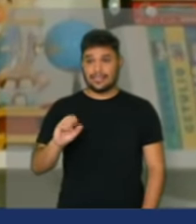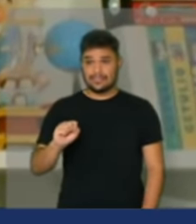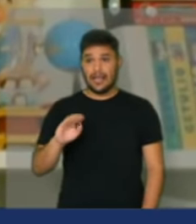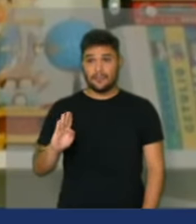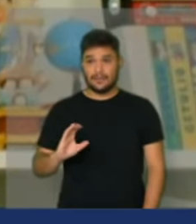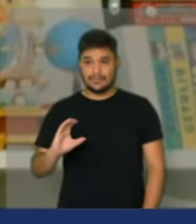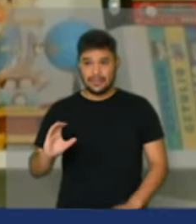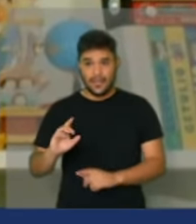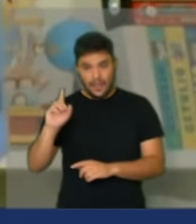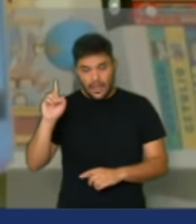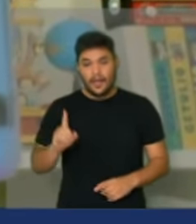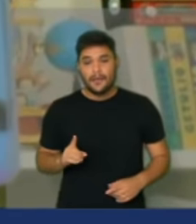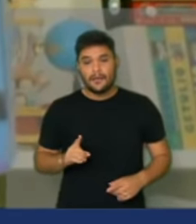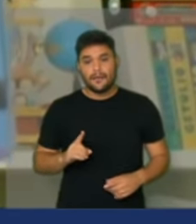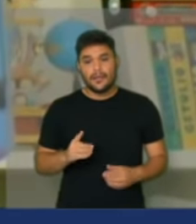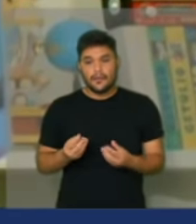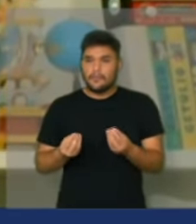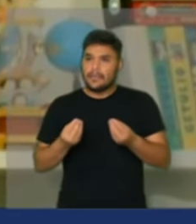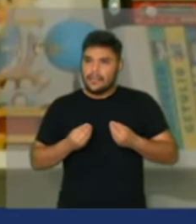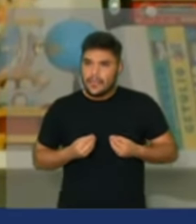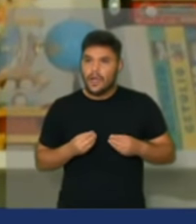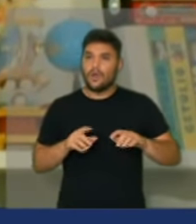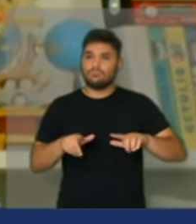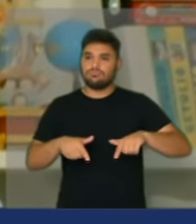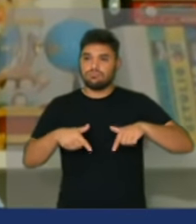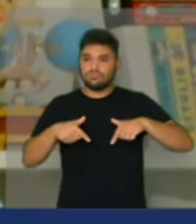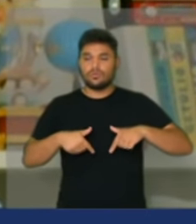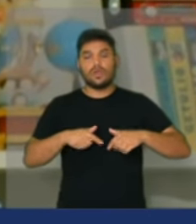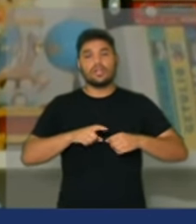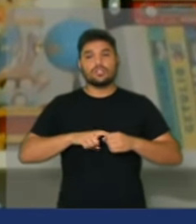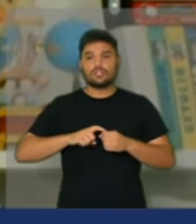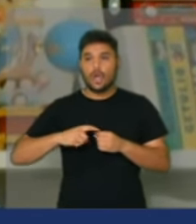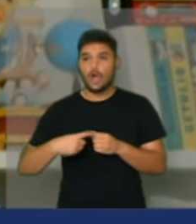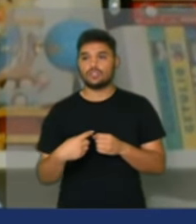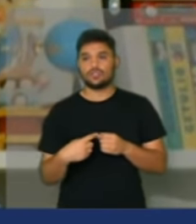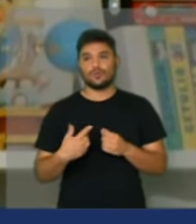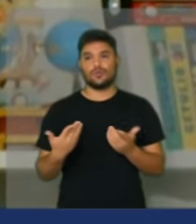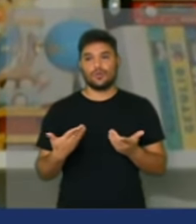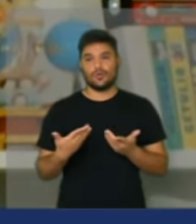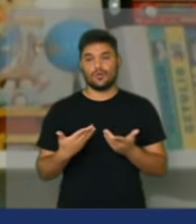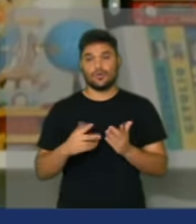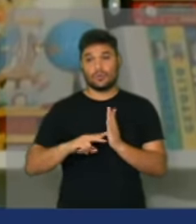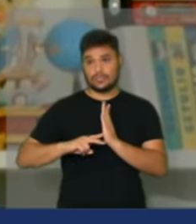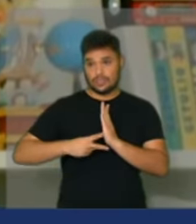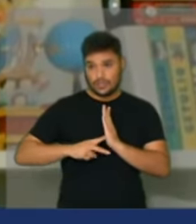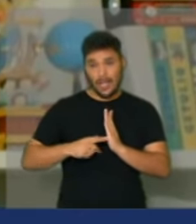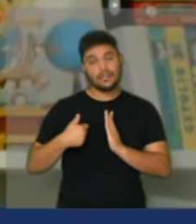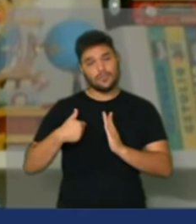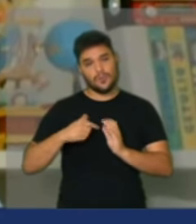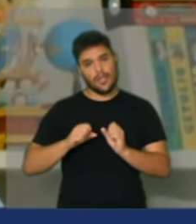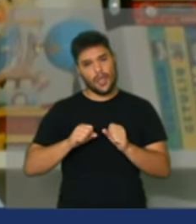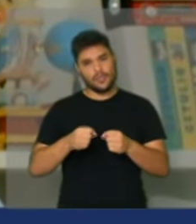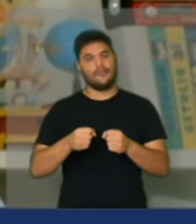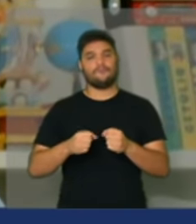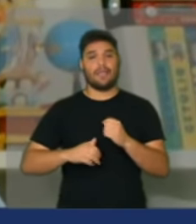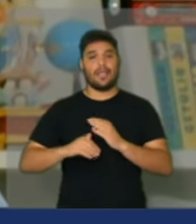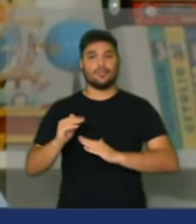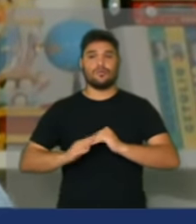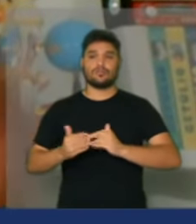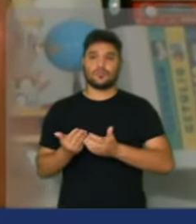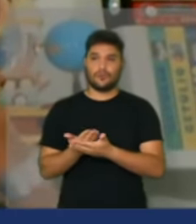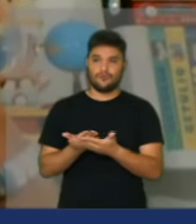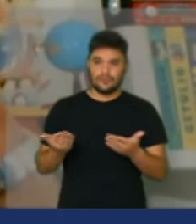Sindicato do Desenvolvimento Comunitário, o título, a honra de sócio honorário por defender esta categoria,